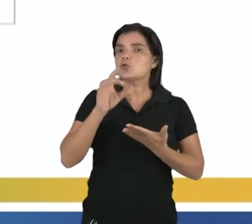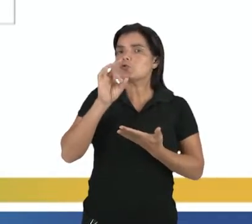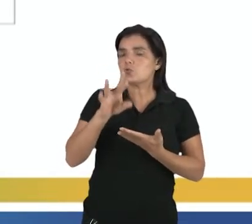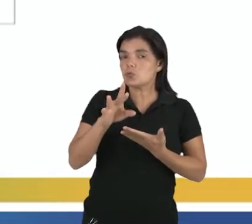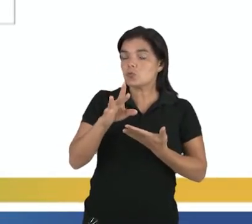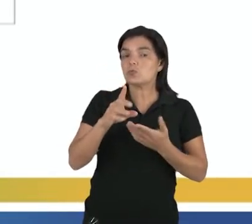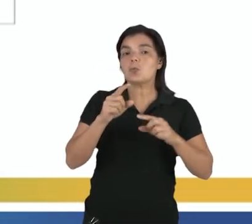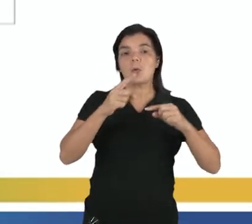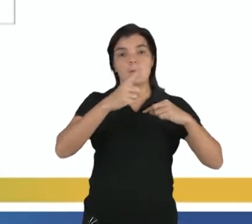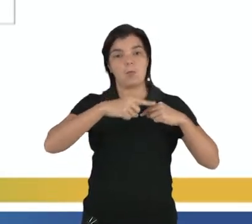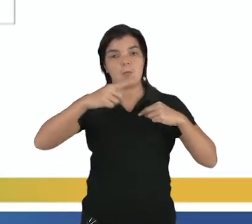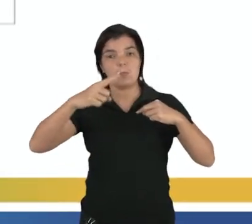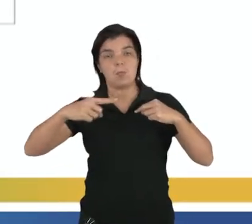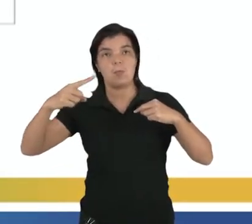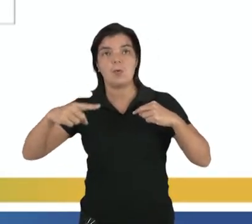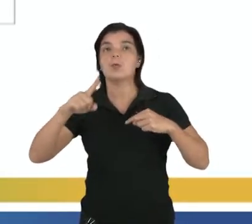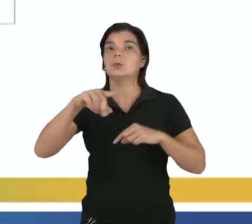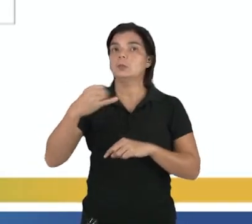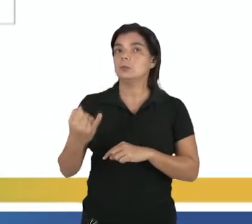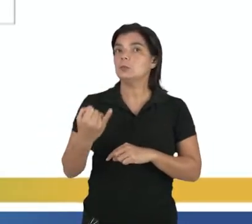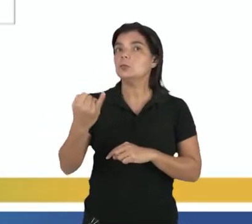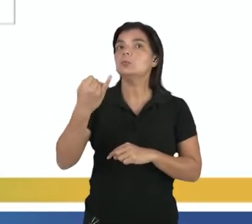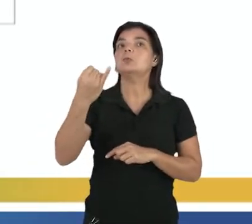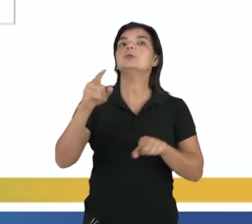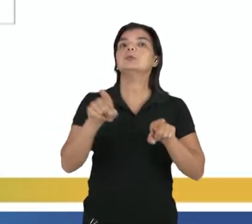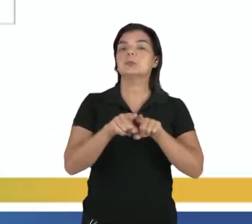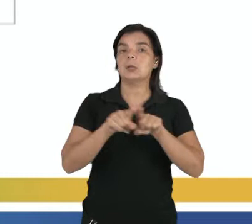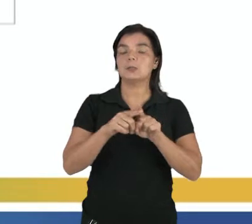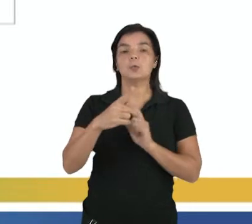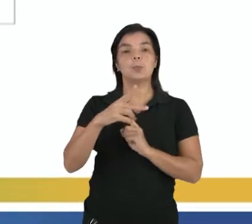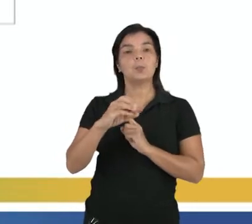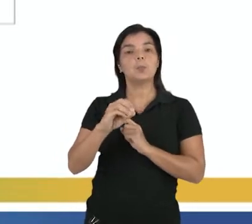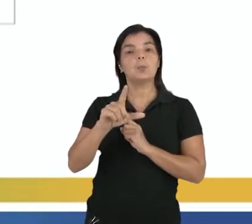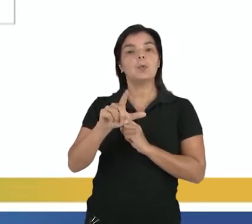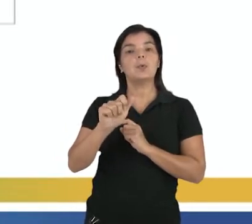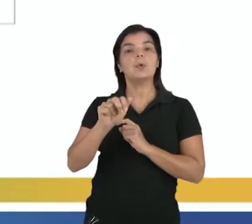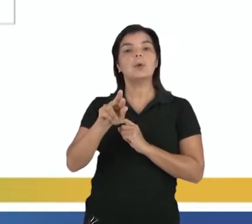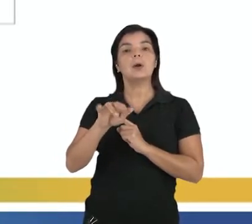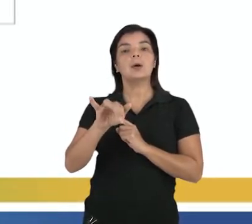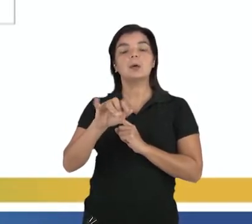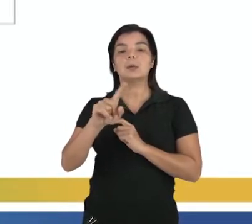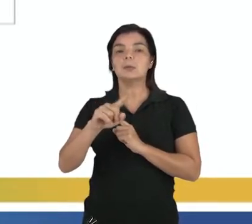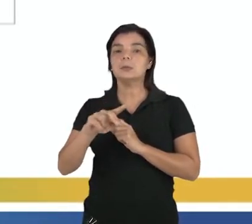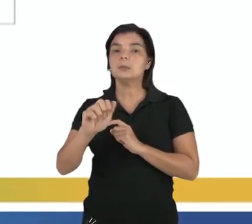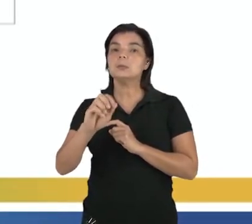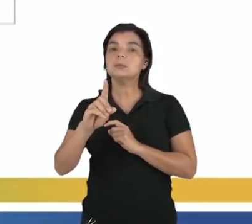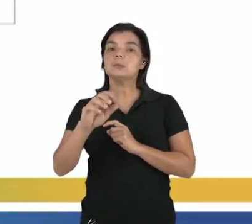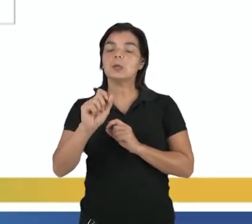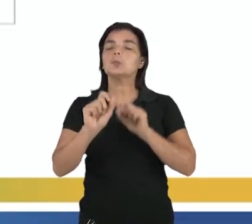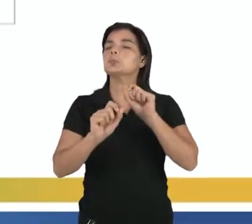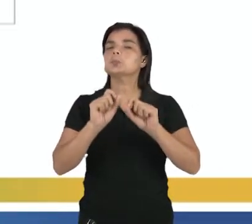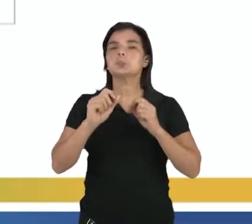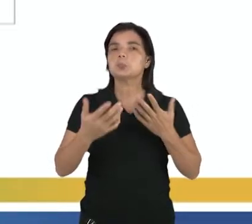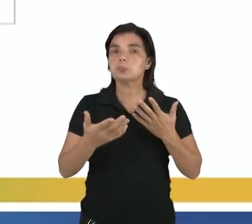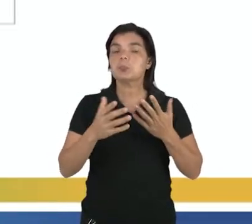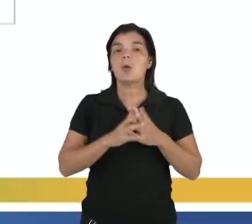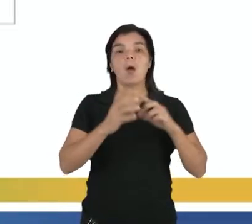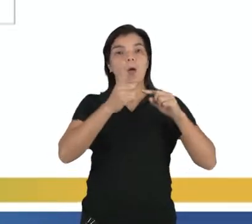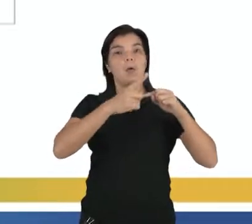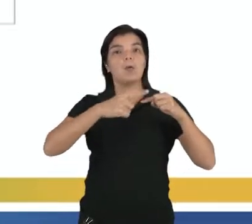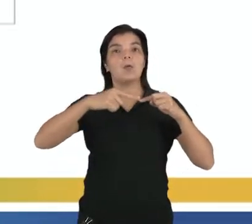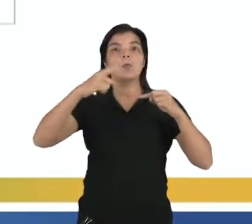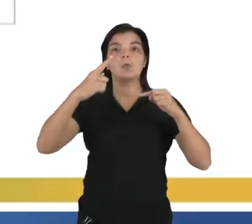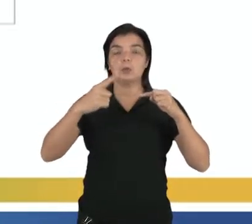Somente essas ondas transversais, isso é uma coisa importante, podem ser polarizadas. O que que é polarizar? É colocar a onda